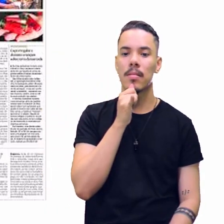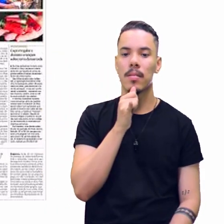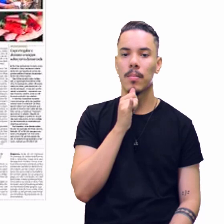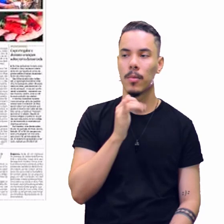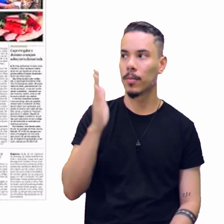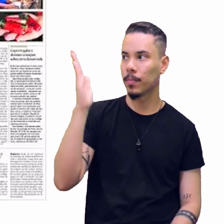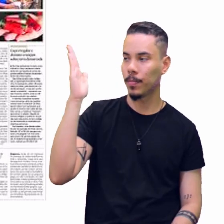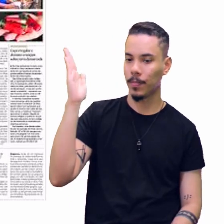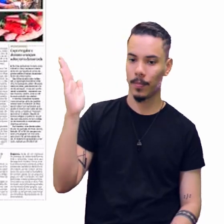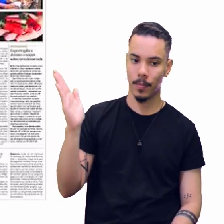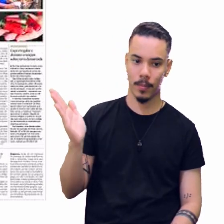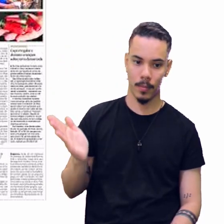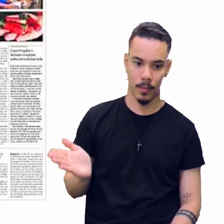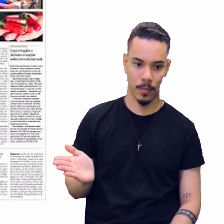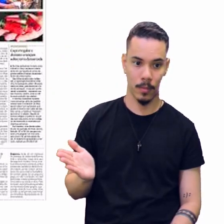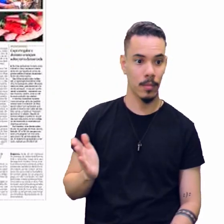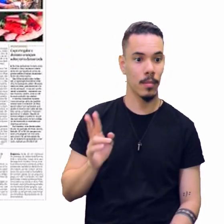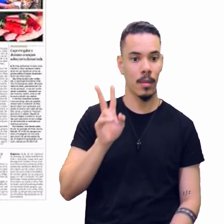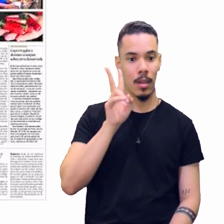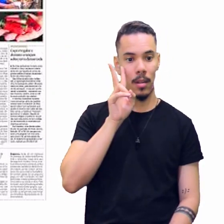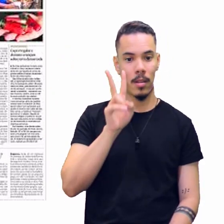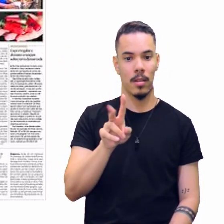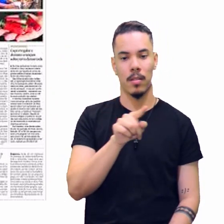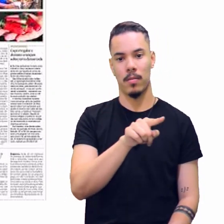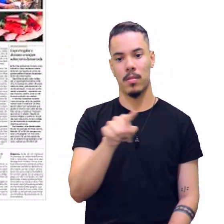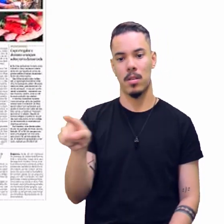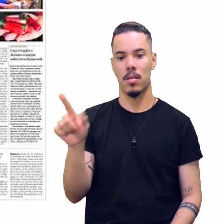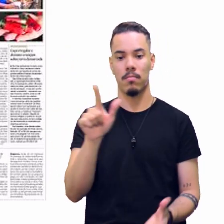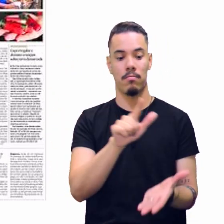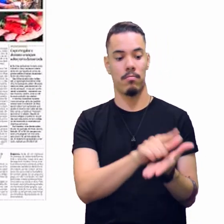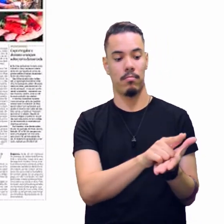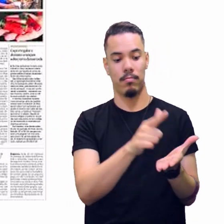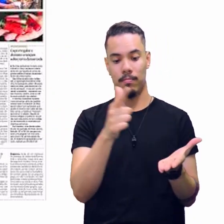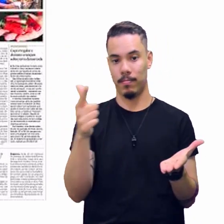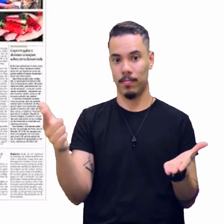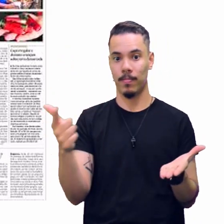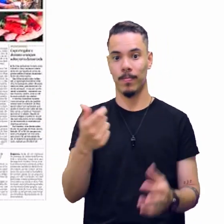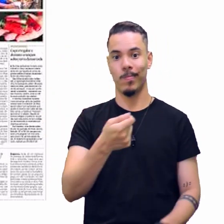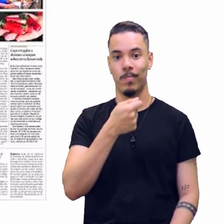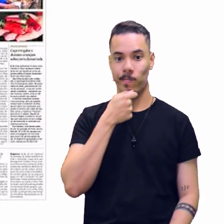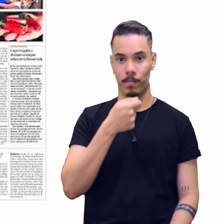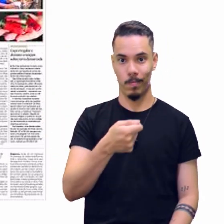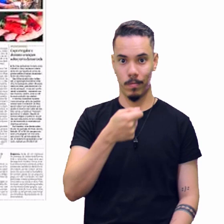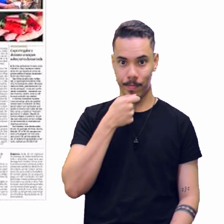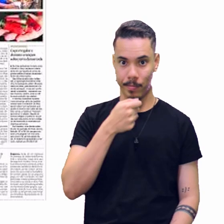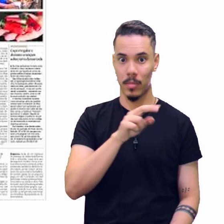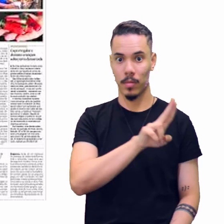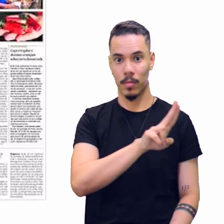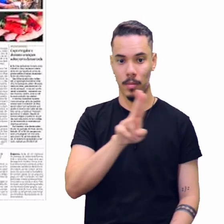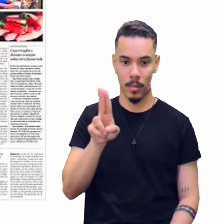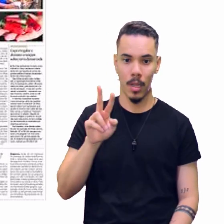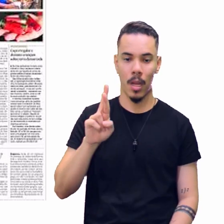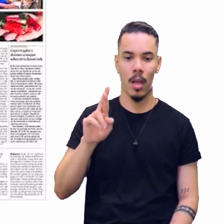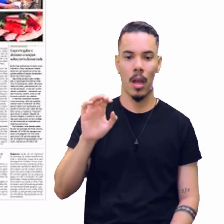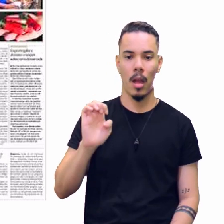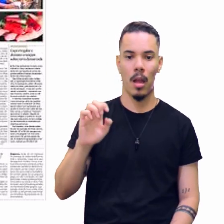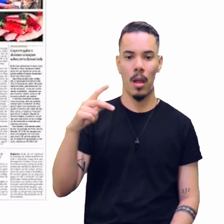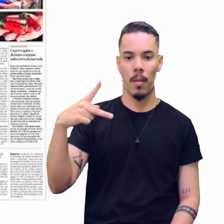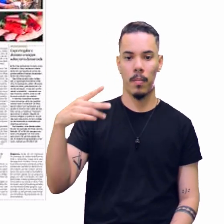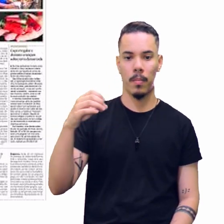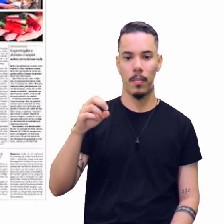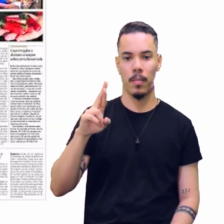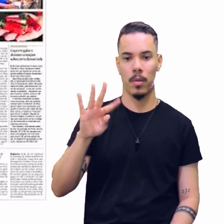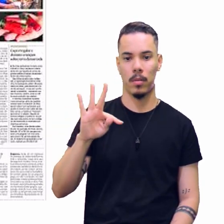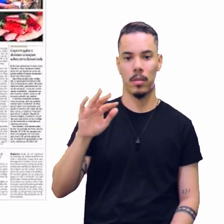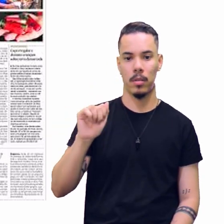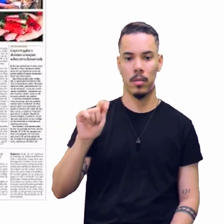para vocês uma reportagem, para você ver a diferença de reportagem e da notícia,